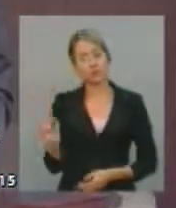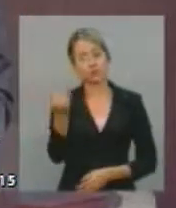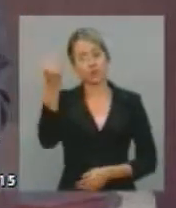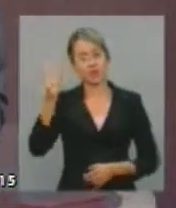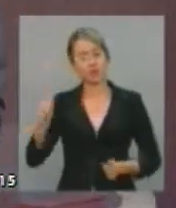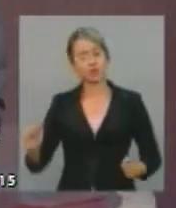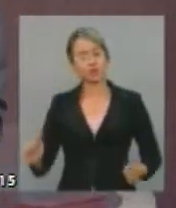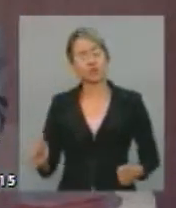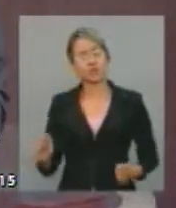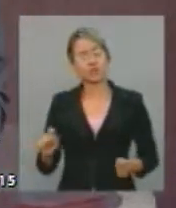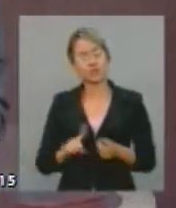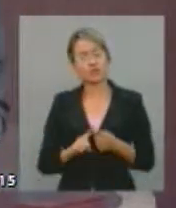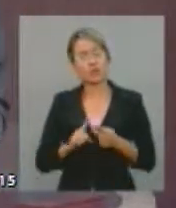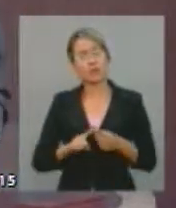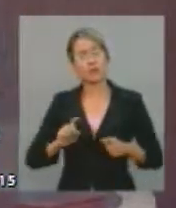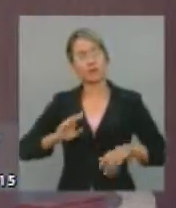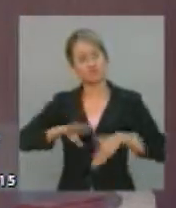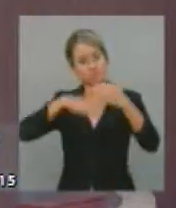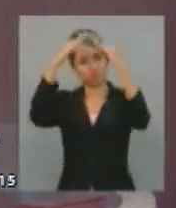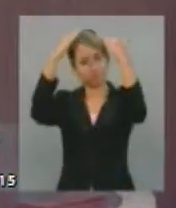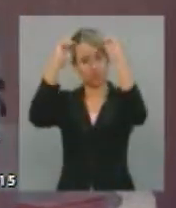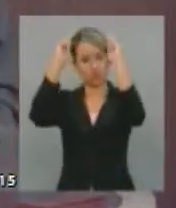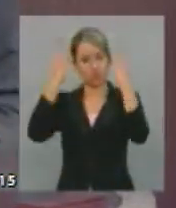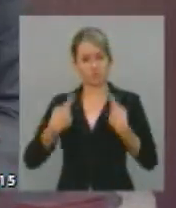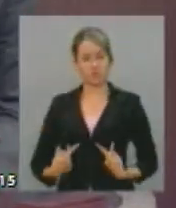promoção e garantia da dignidade humana. Obrigado.